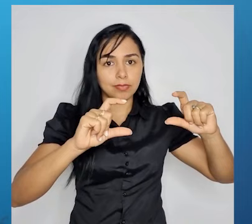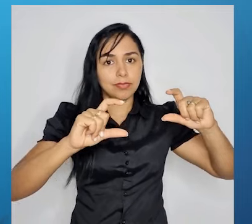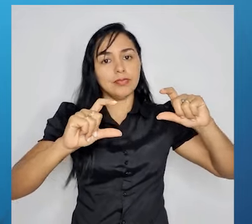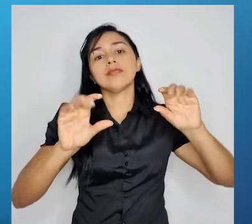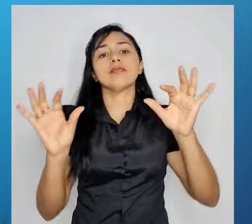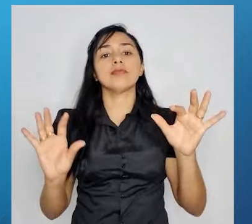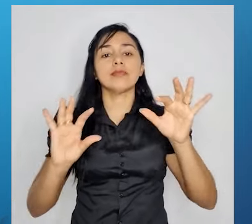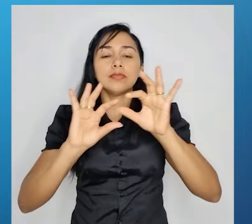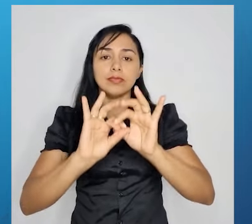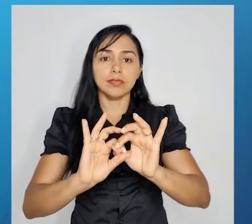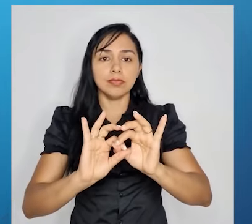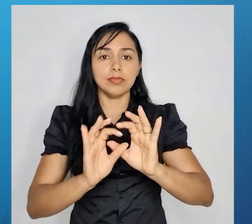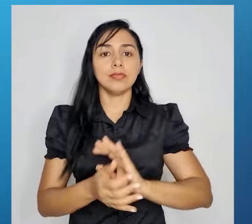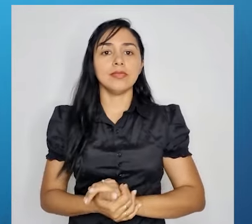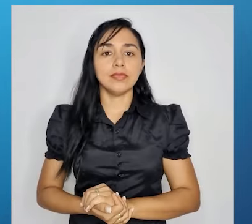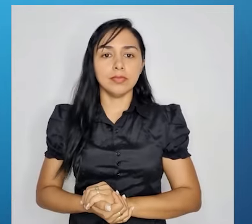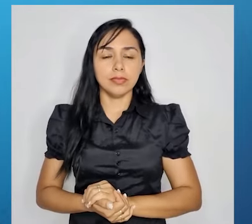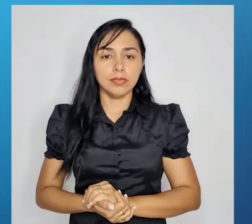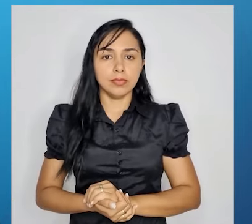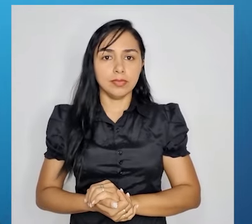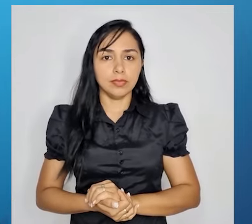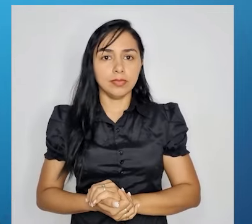nem falei com ele.